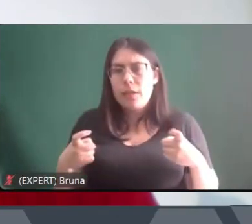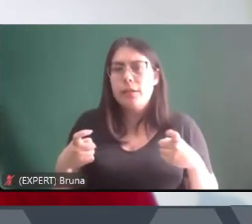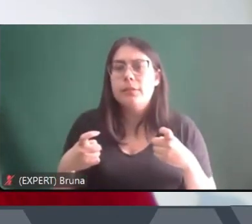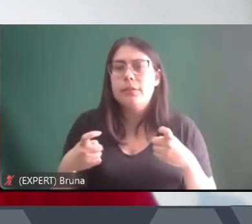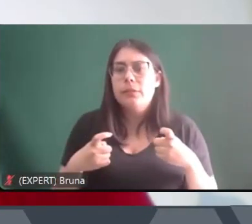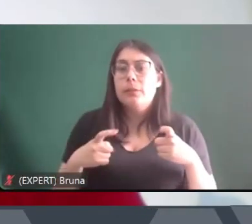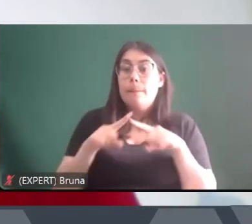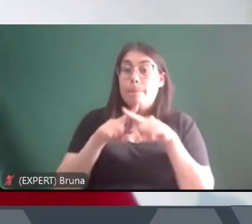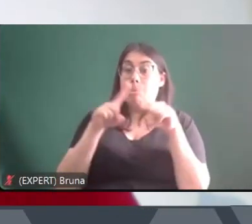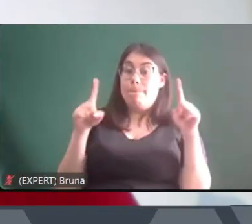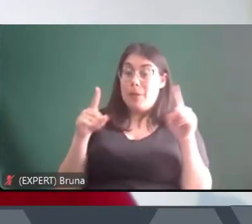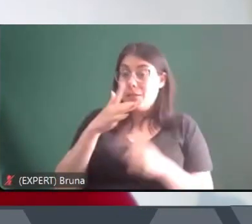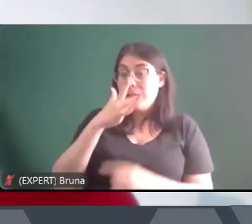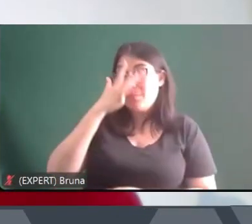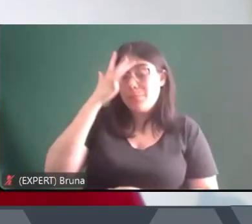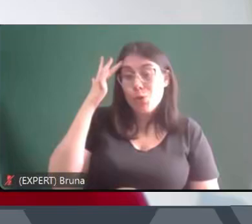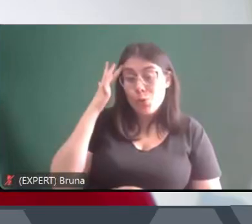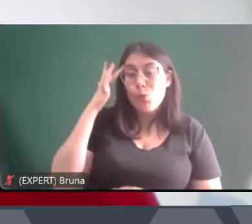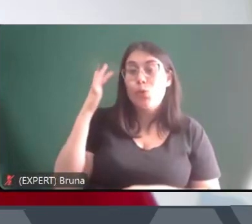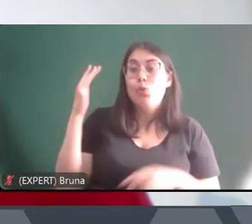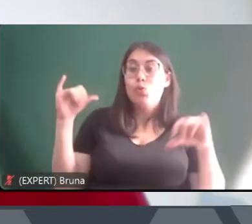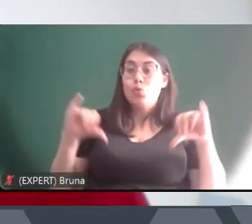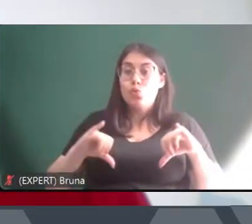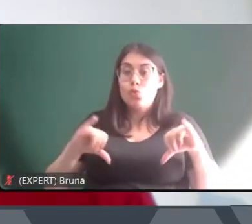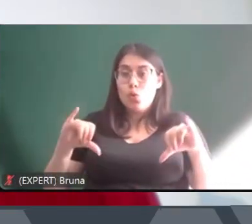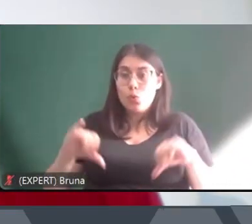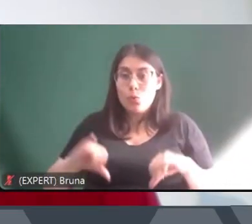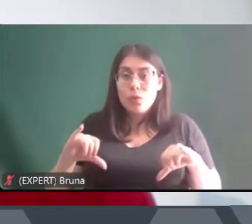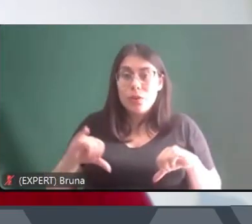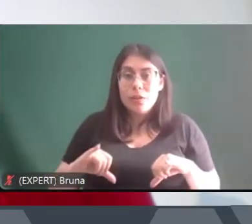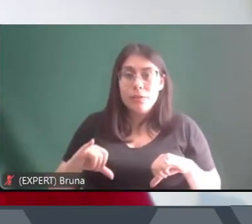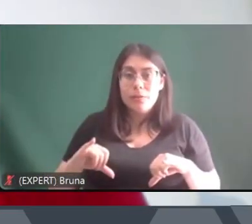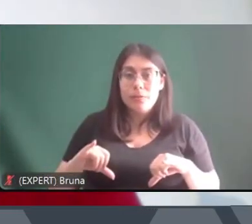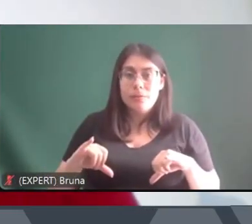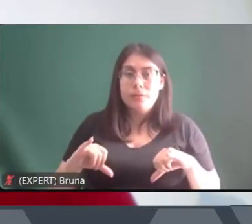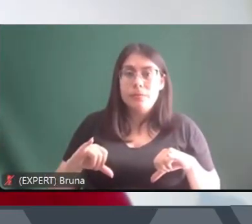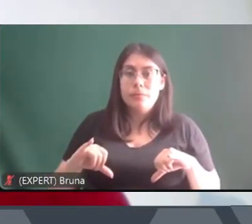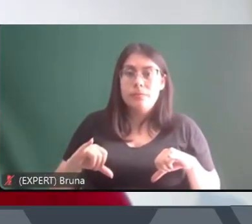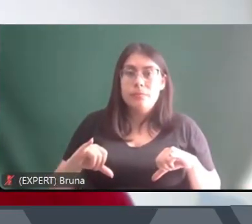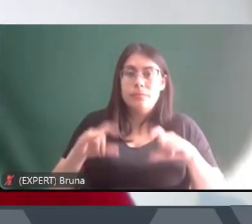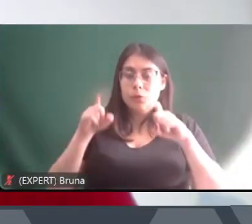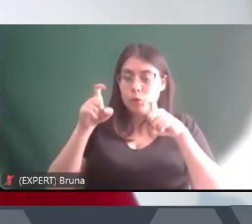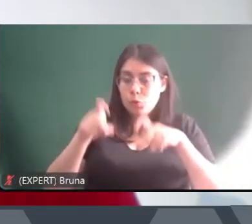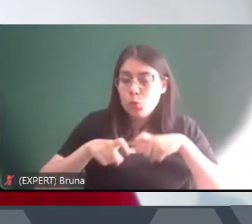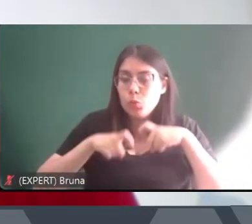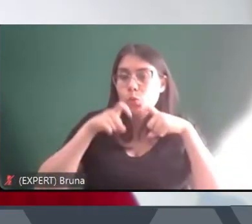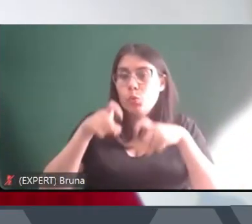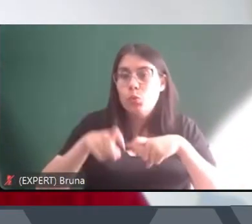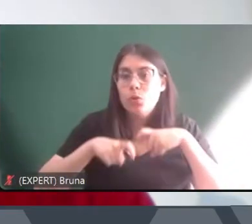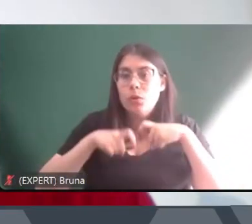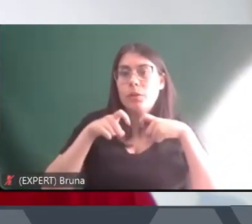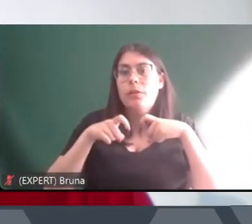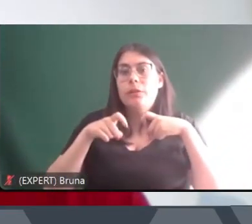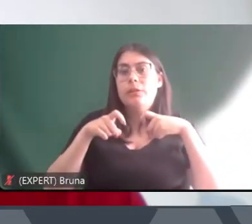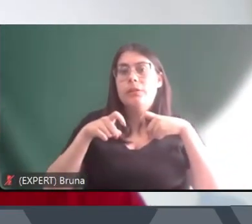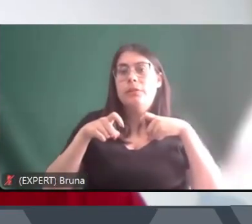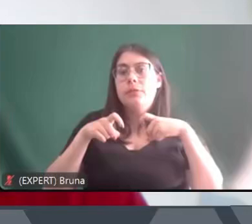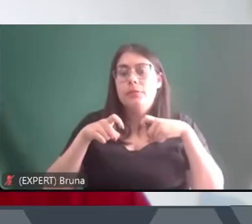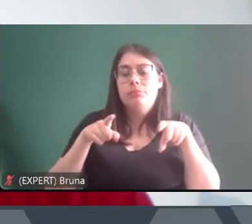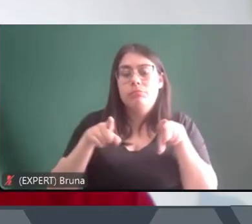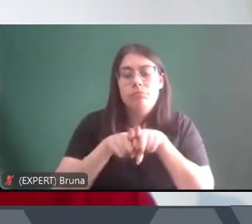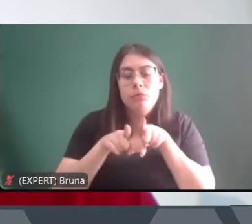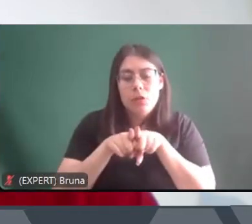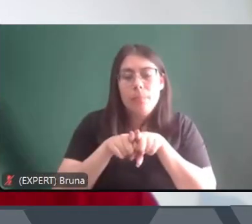muitas pessoas ainda vivendo sob a agricultura de subsistência em pequenas cidades. E, ao mesmo